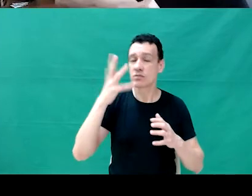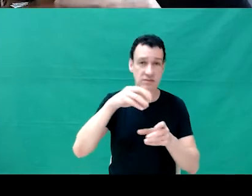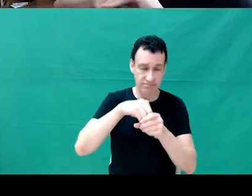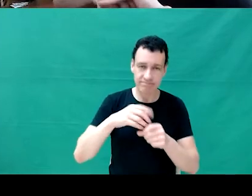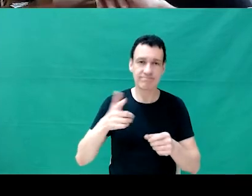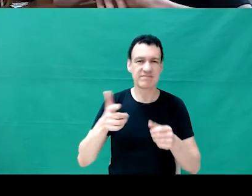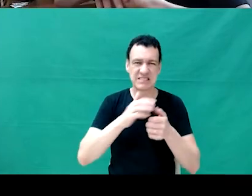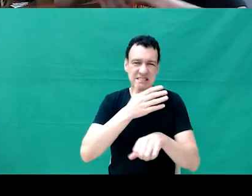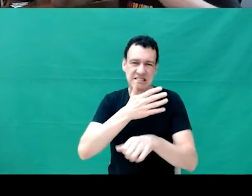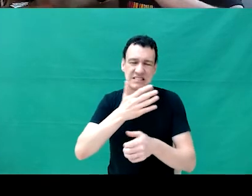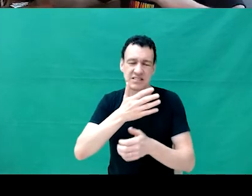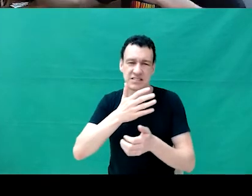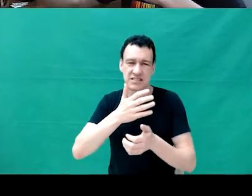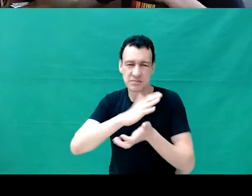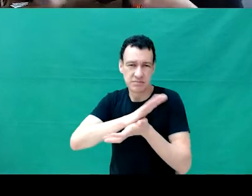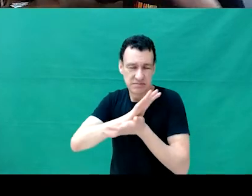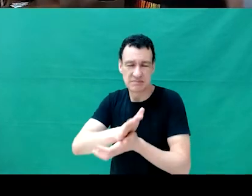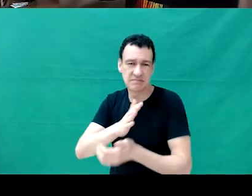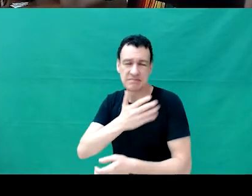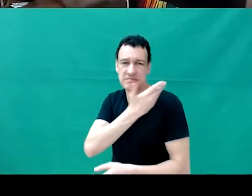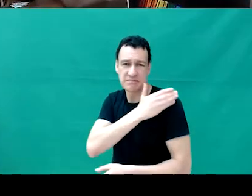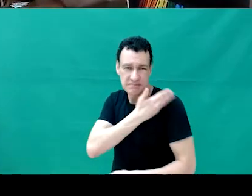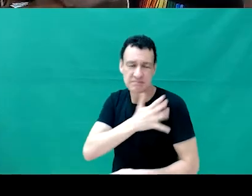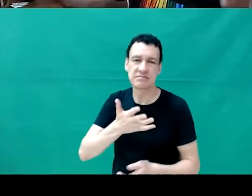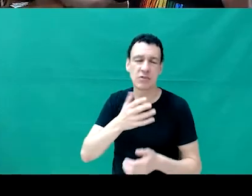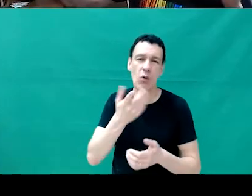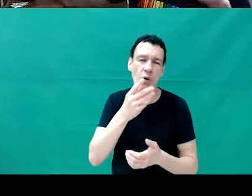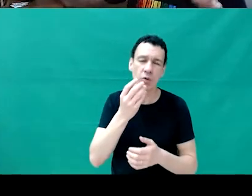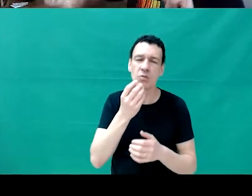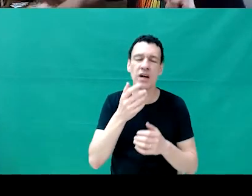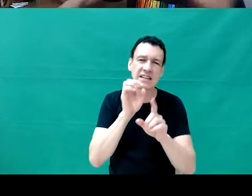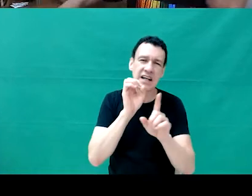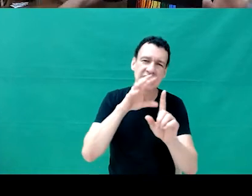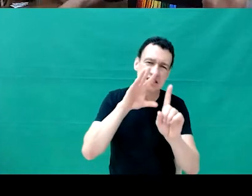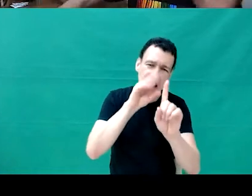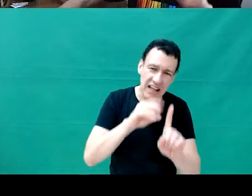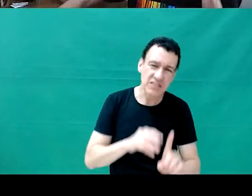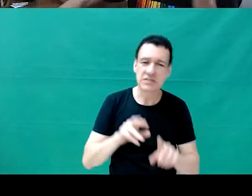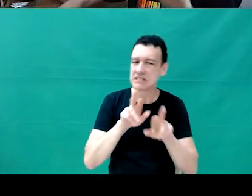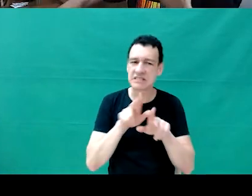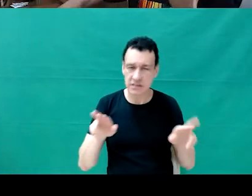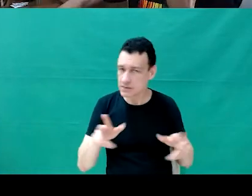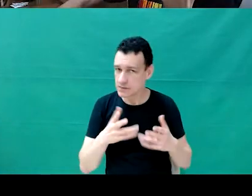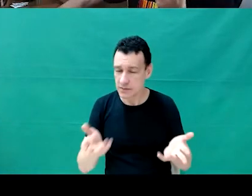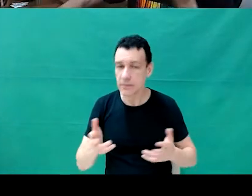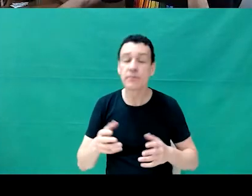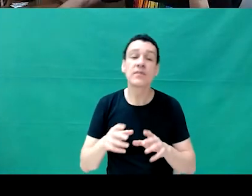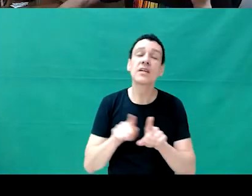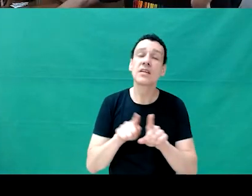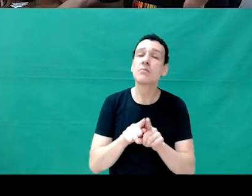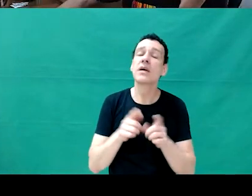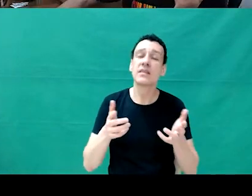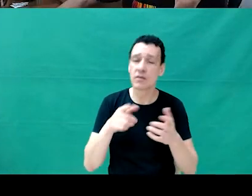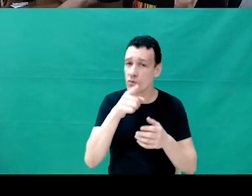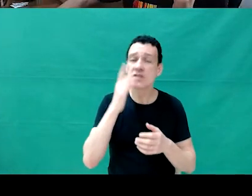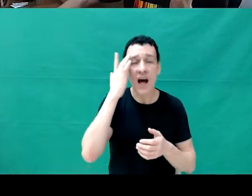E como são as... A reação das lideranças, como as lideranças trabalham com a diversidade. A gente também botou. Qual é a percepção da empresa? Que é